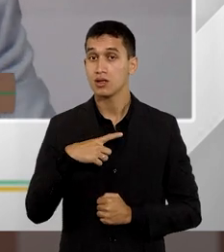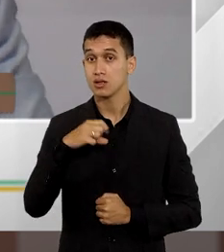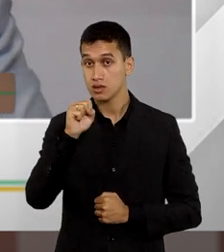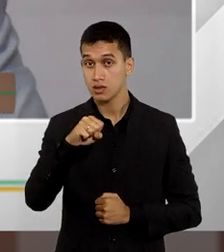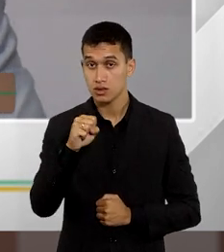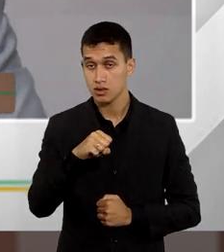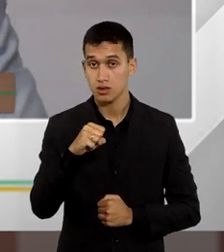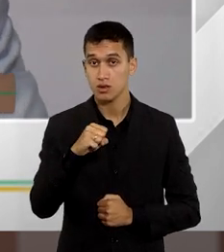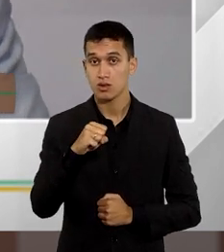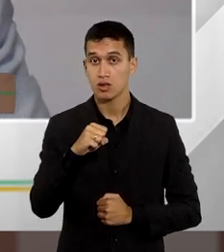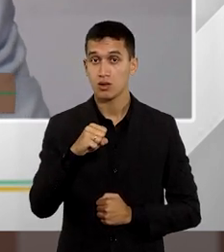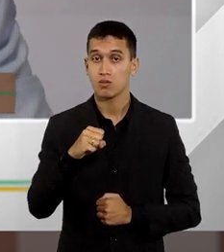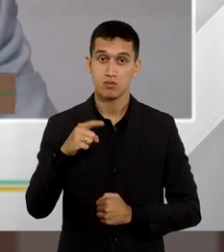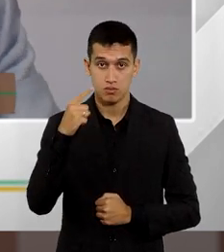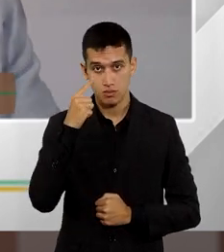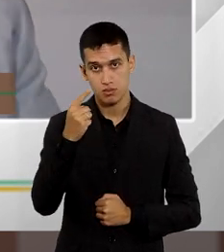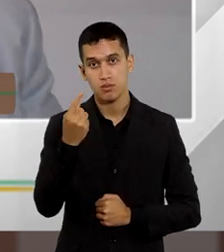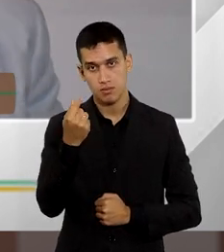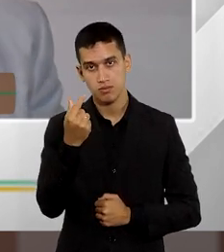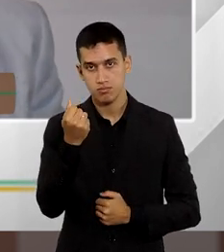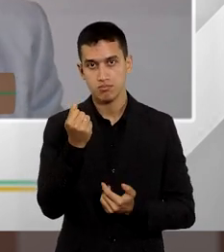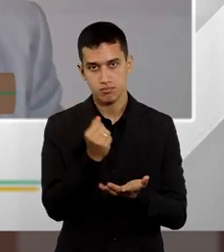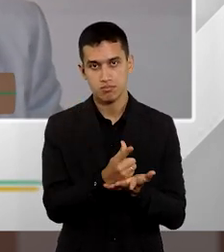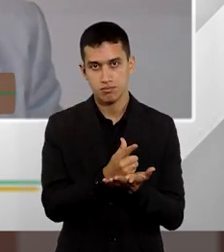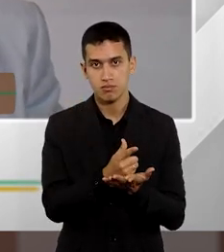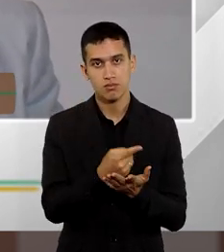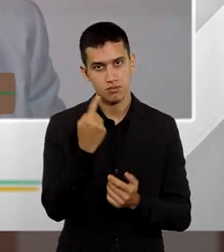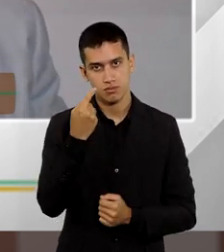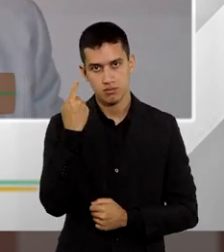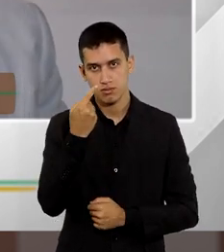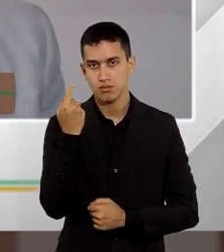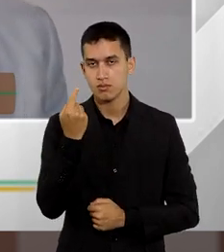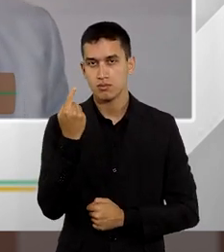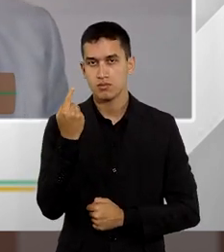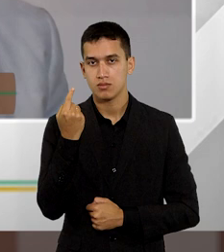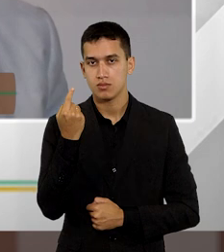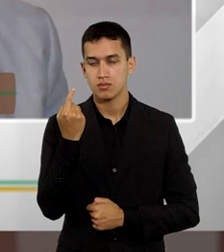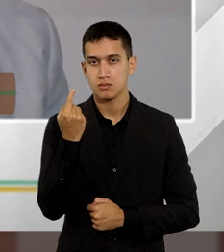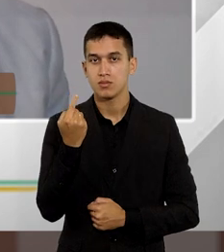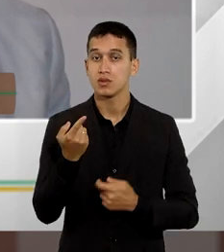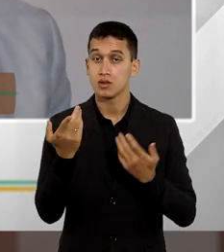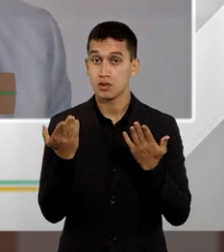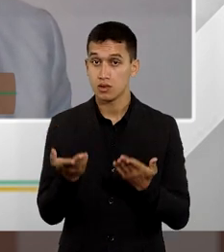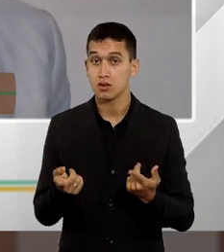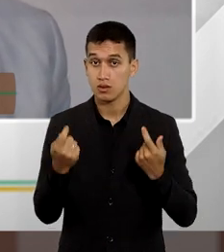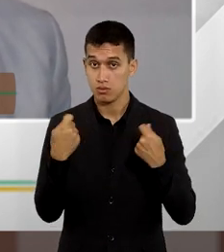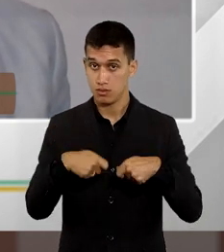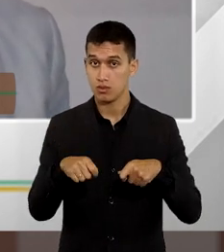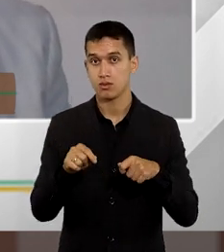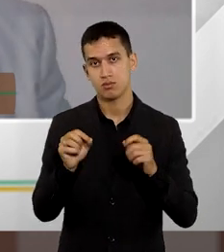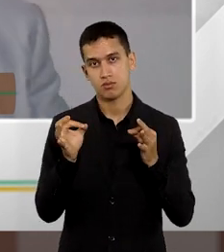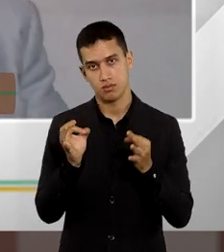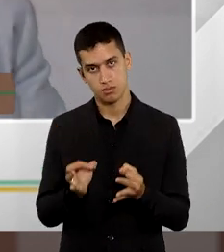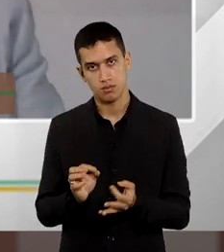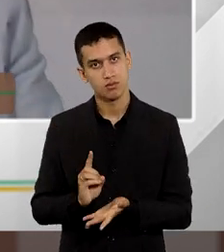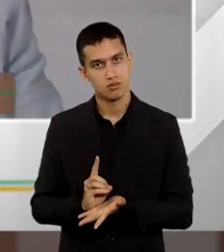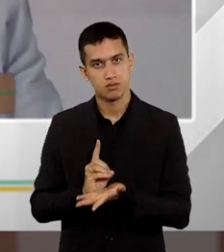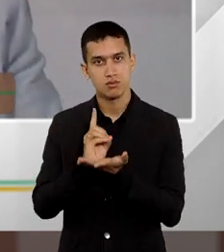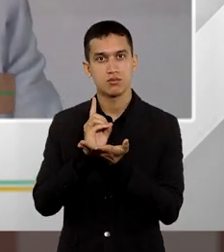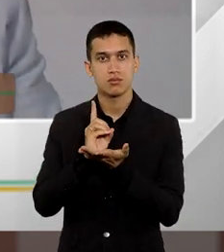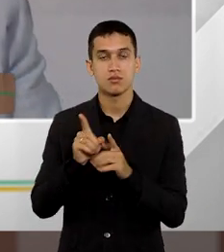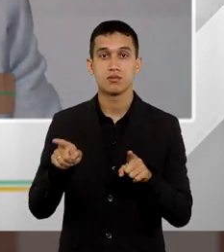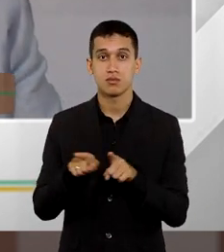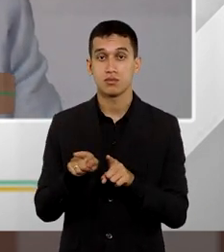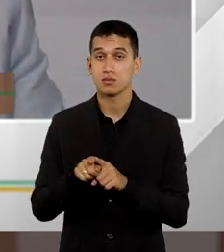um intuito remuneratório. E esse intuito remuneratório tem que ser de forma digna, de forma